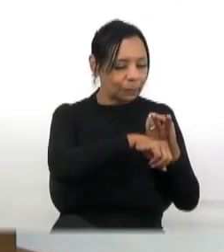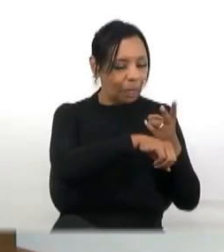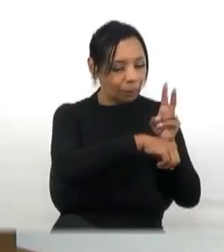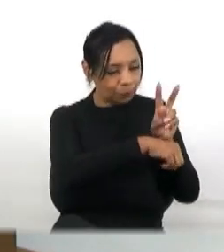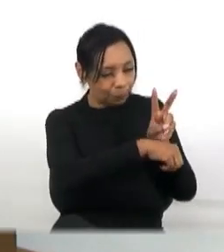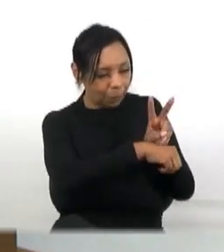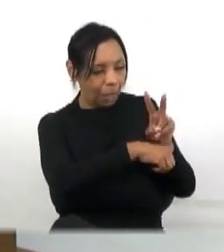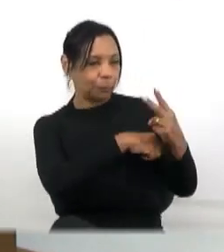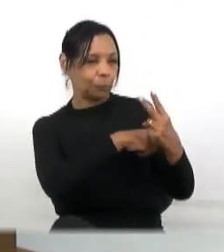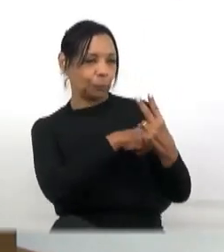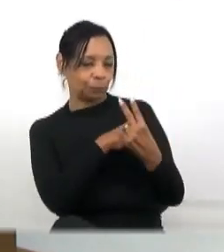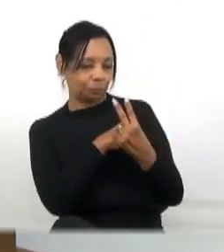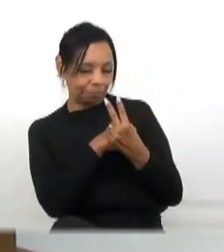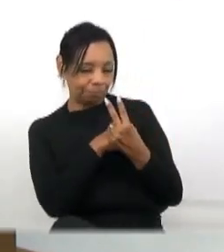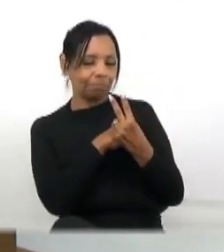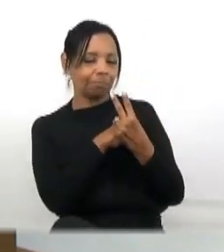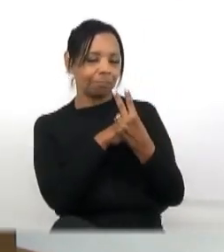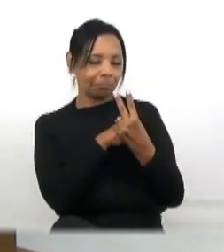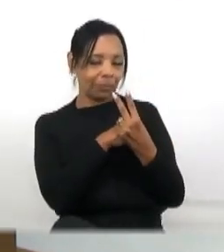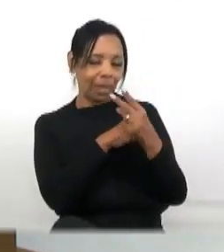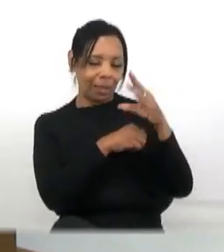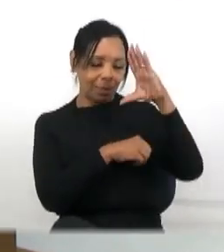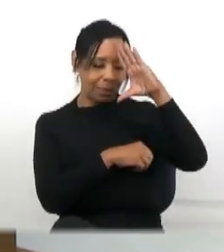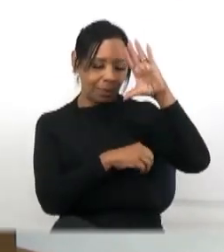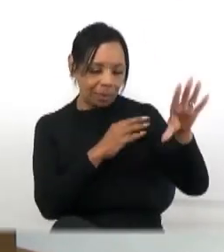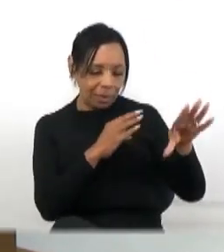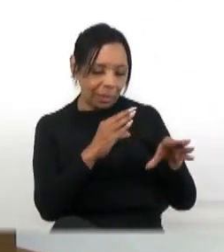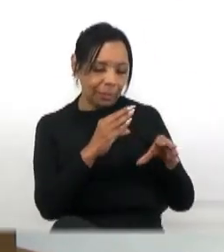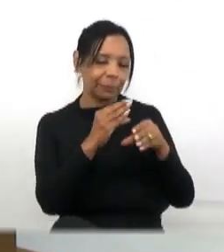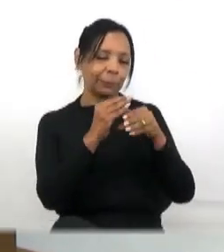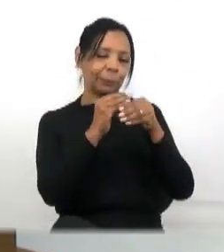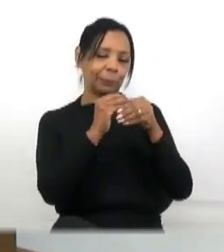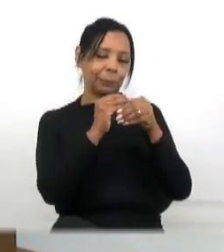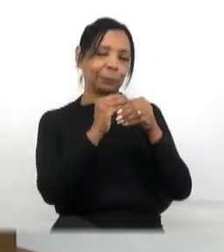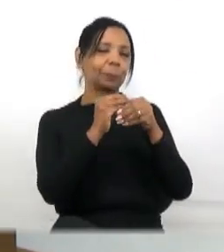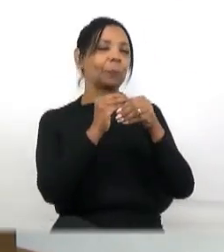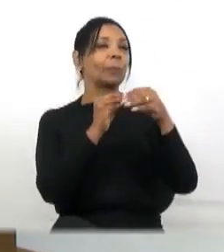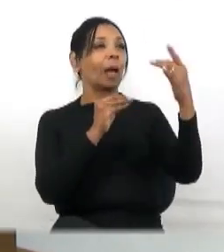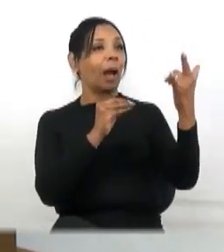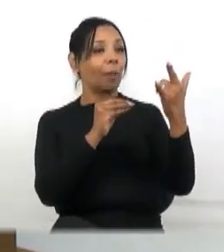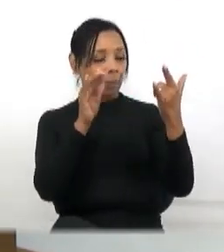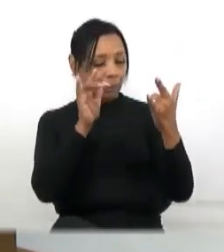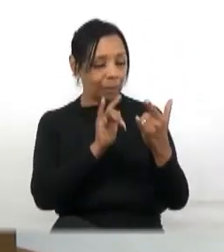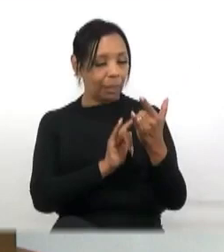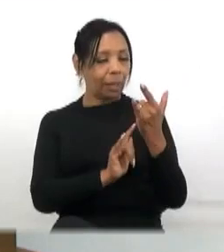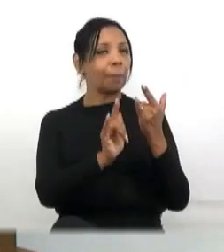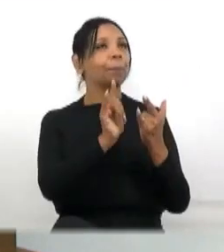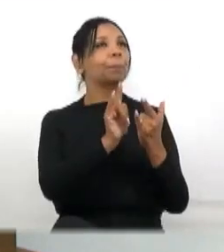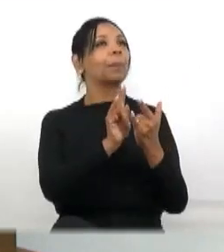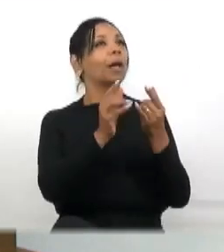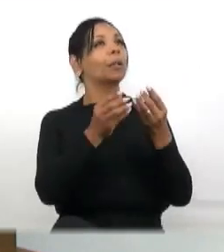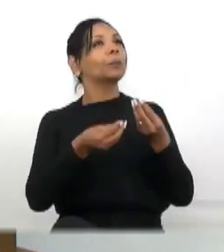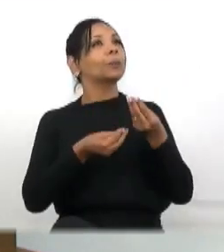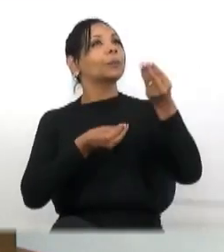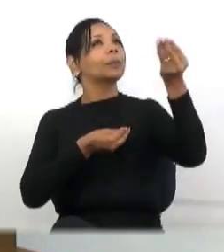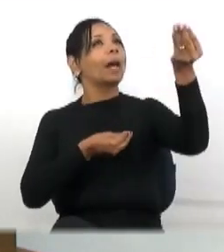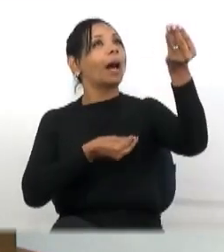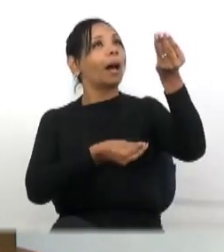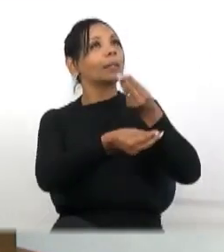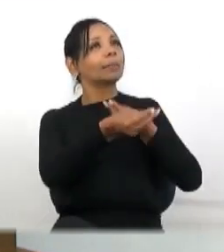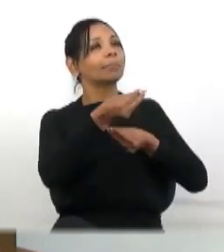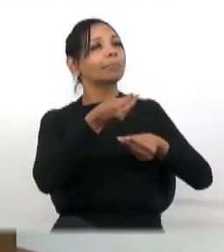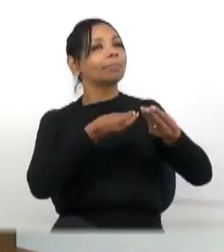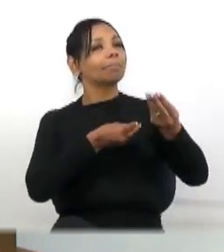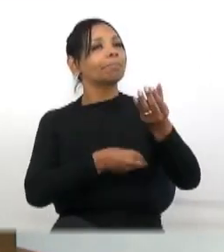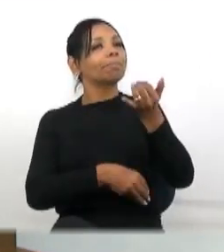consolado compreender que ser compreendido amar que ser amado pois é dando que se recebe é